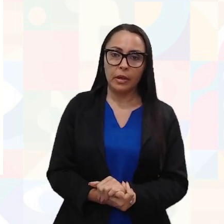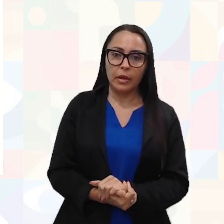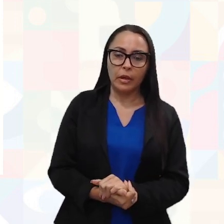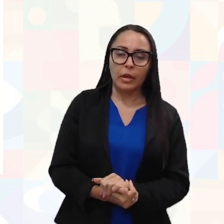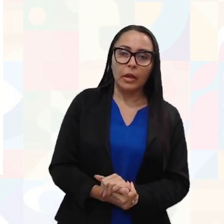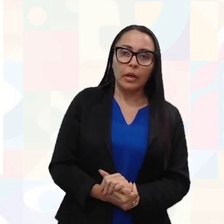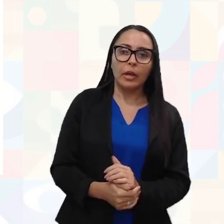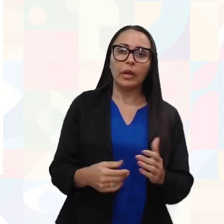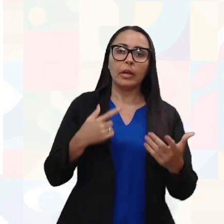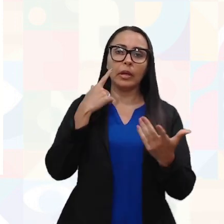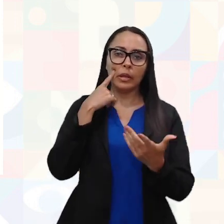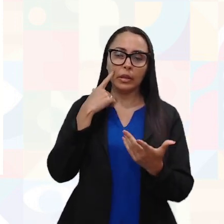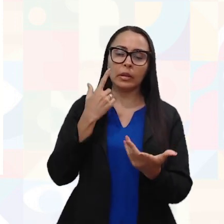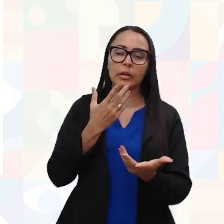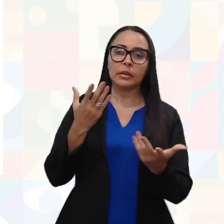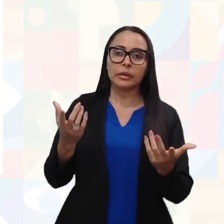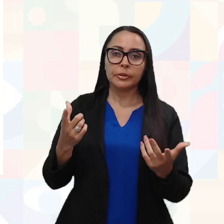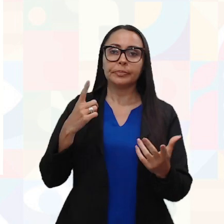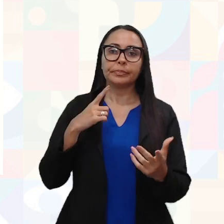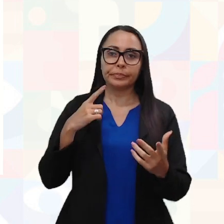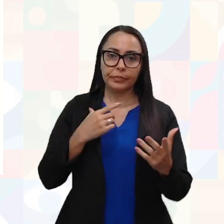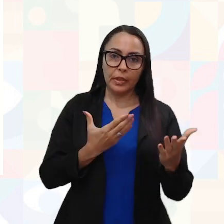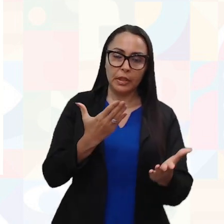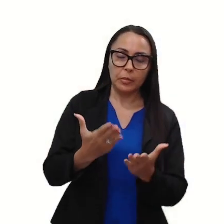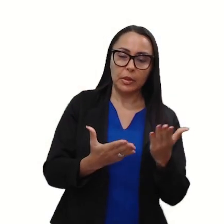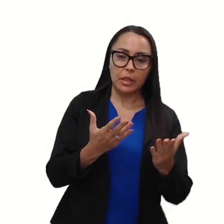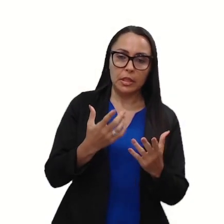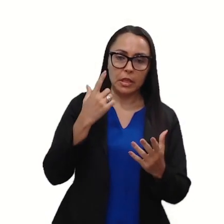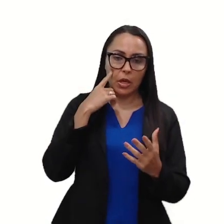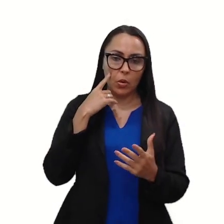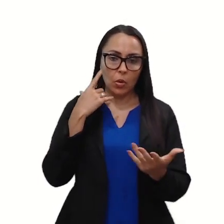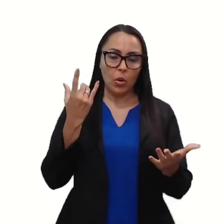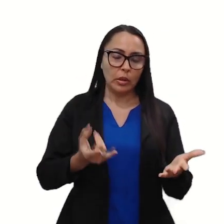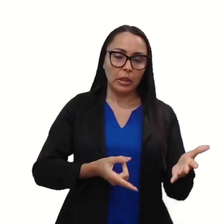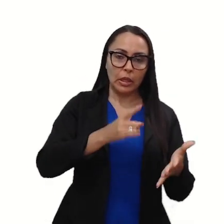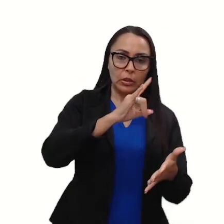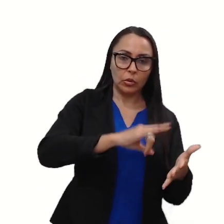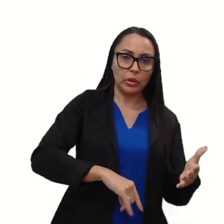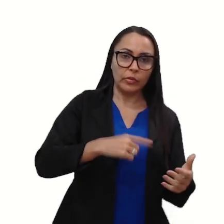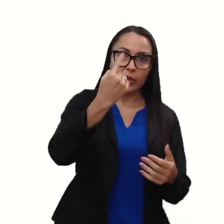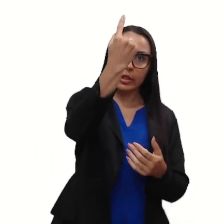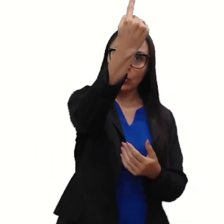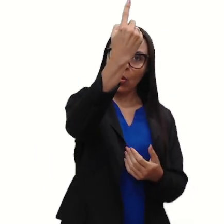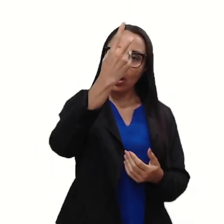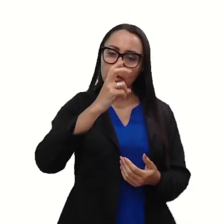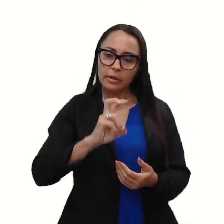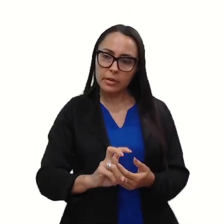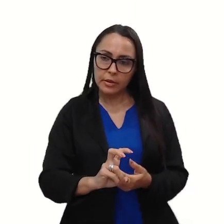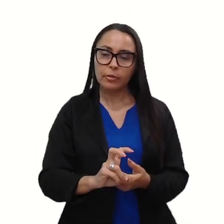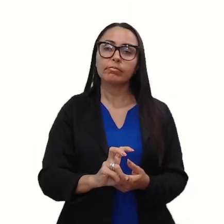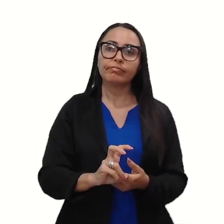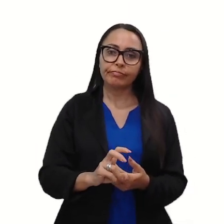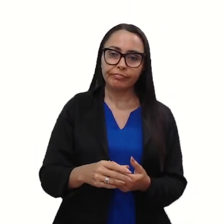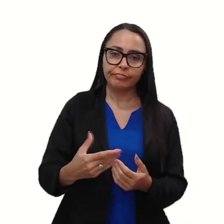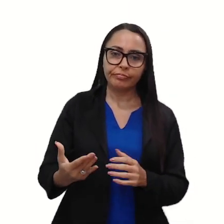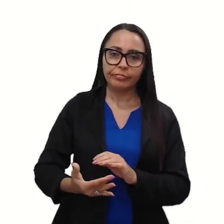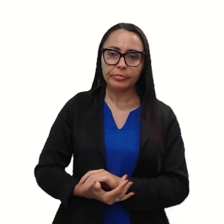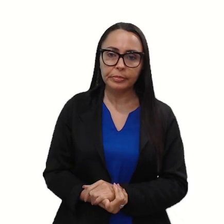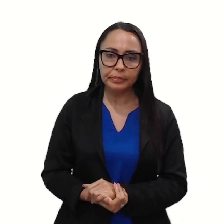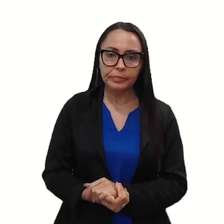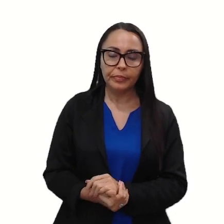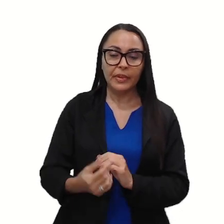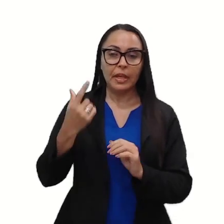leva em consideração a atribuição de uma nota que vai de 1 a 5. A gravidade, ela